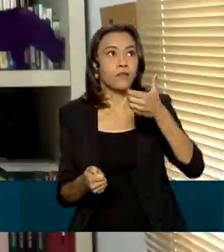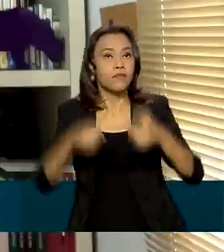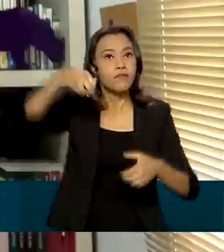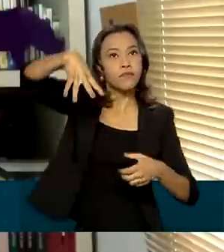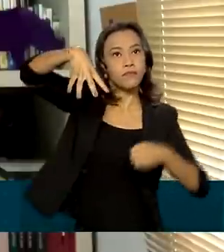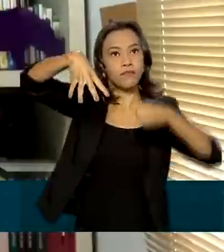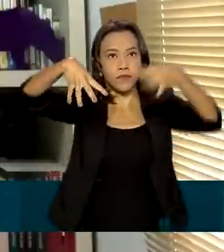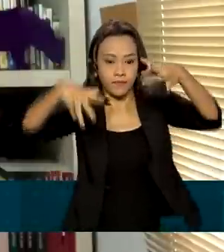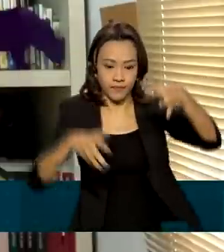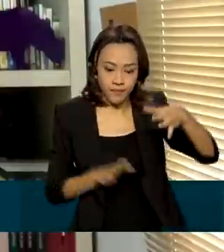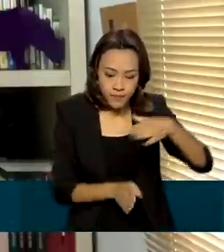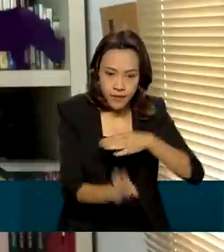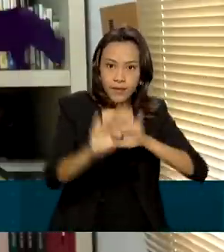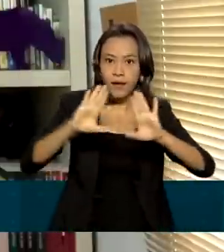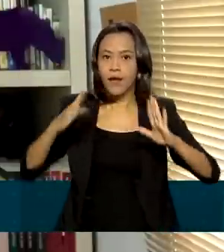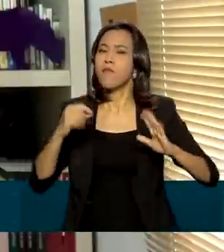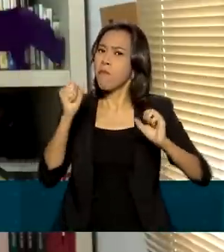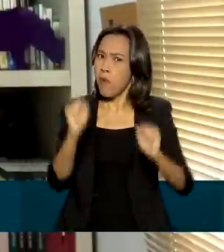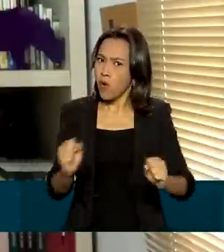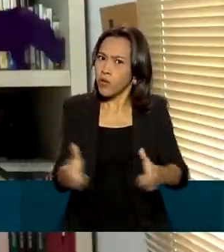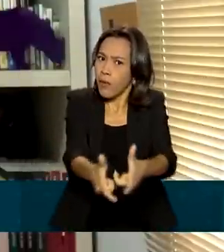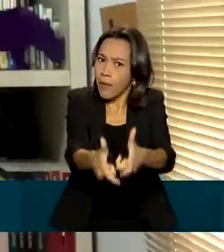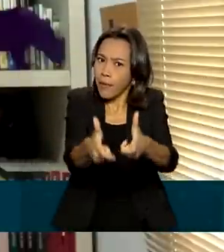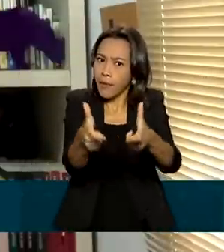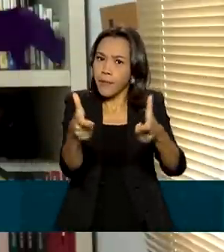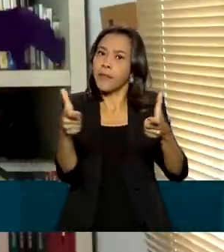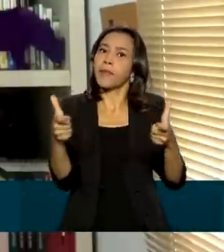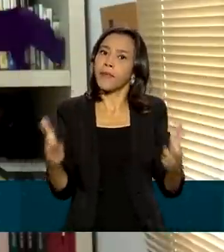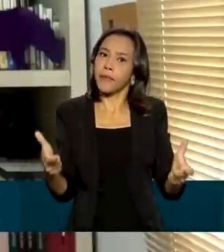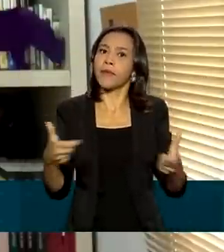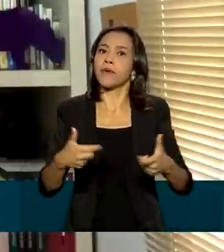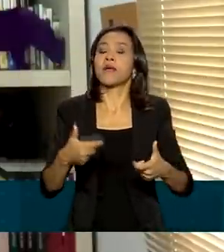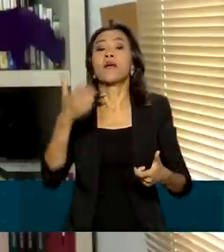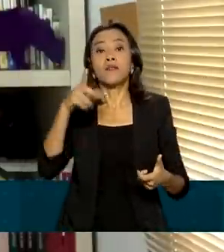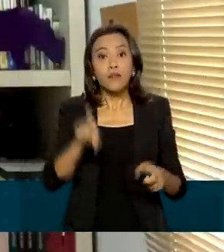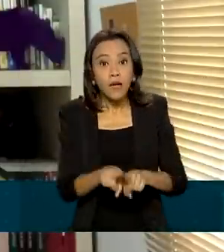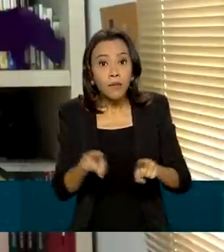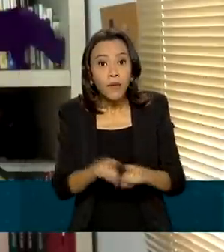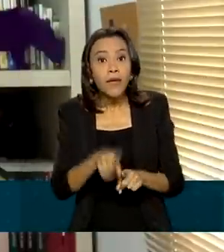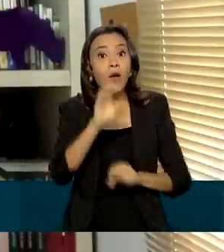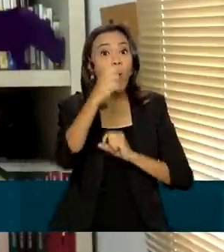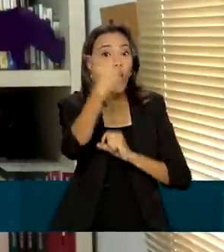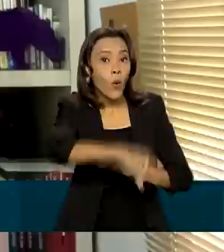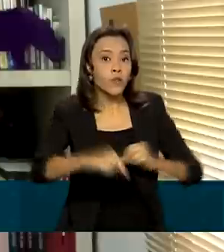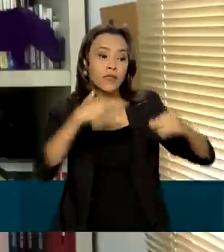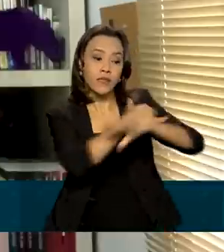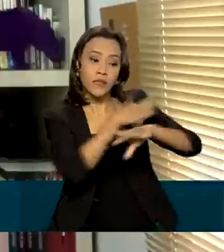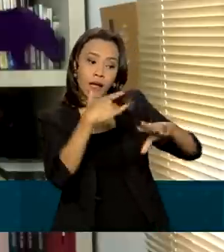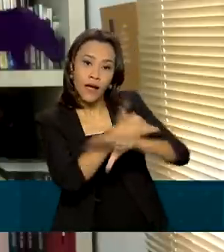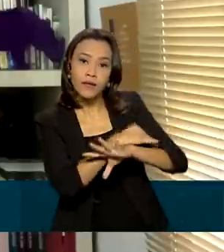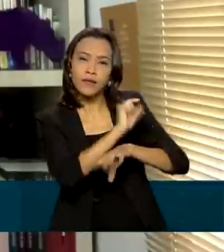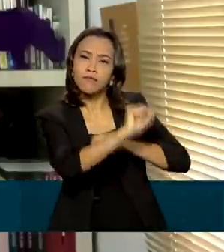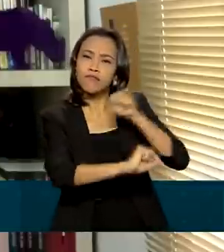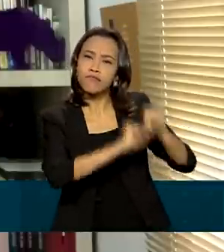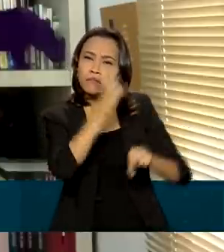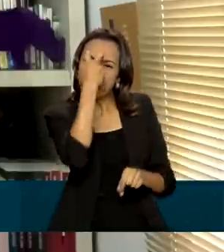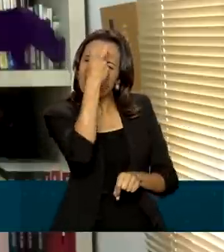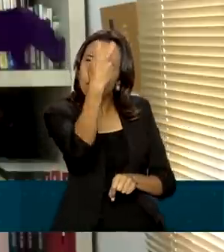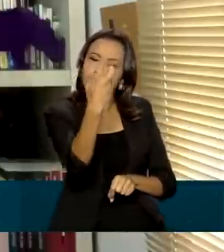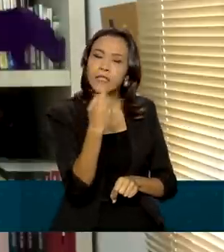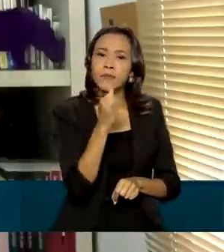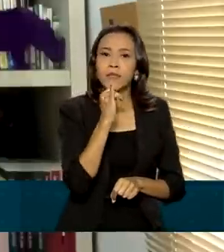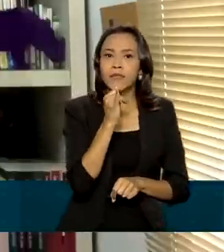poderá chegar a um número maior de equipamentos. Será também o início das cidades inteligentes, interligando, por exemplo,